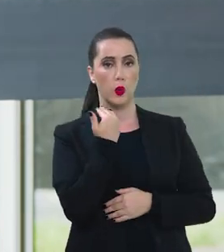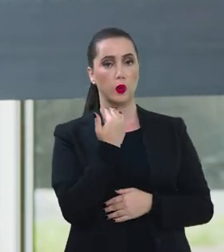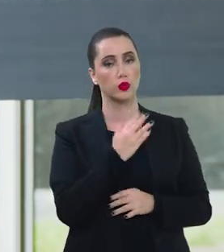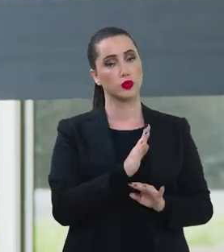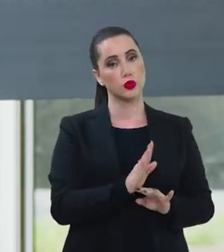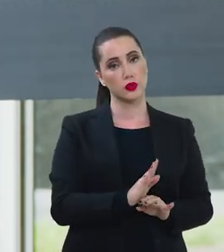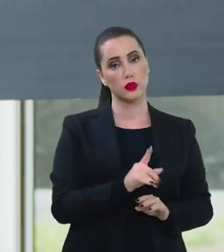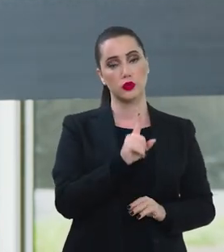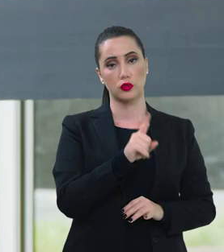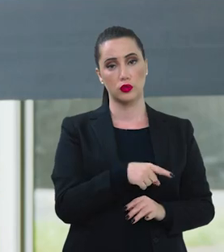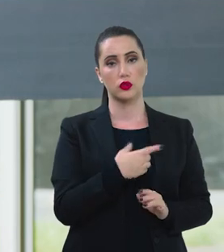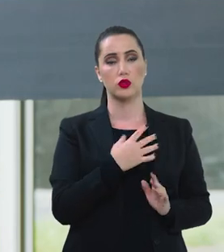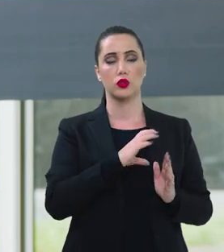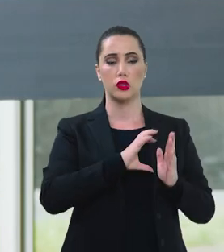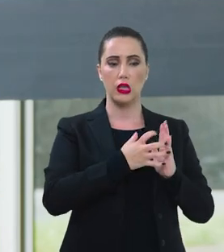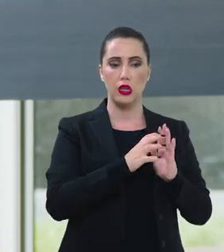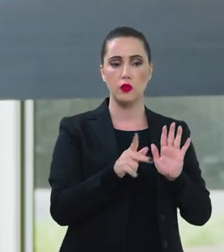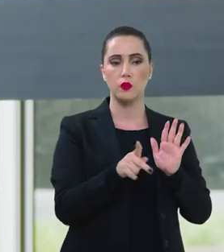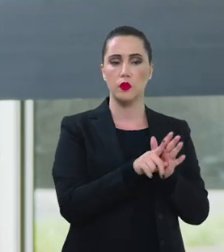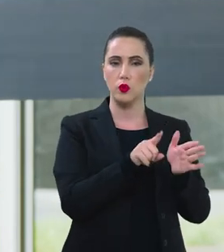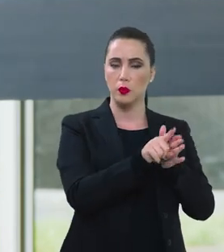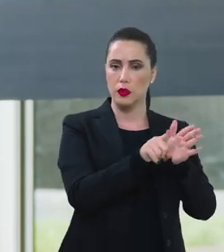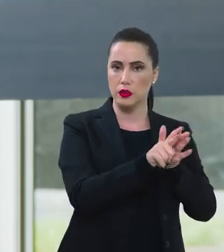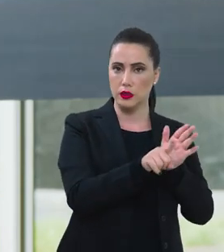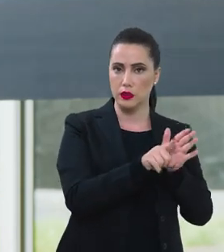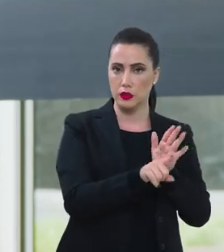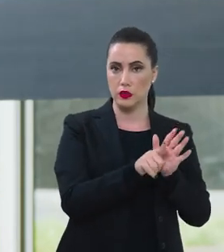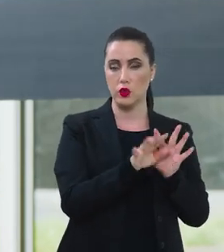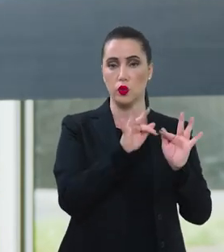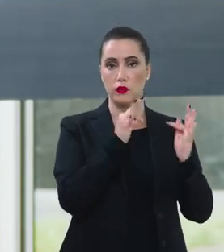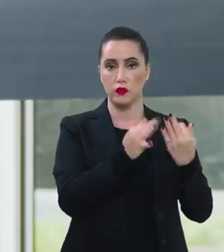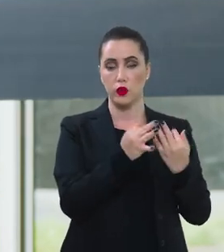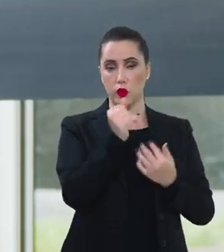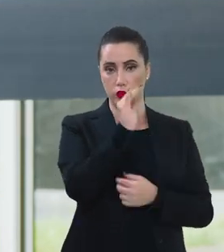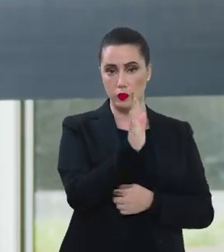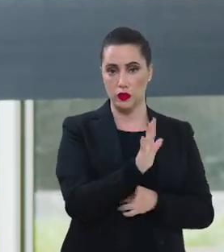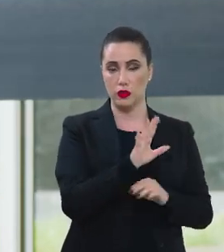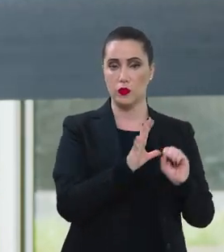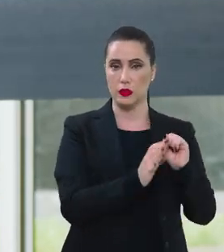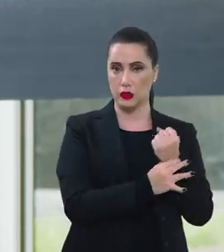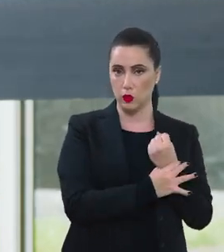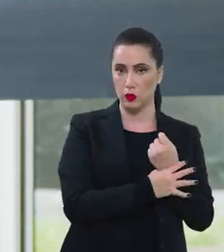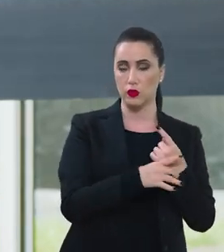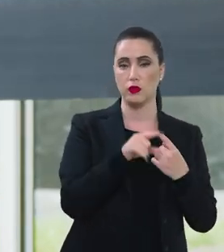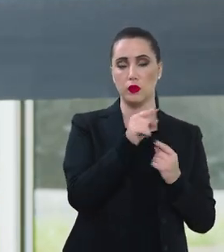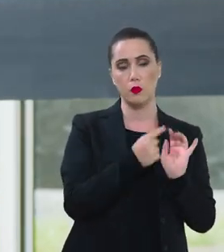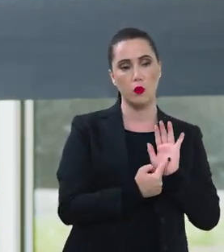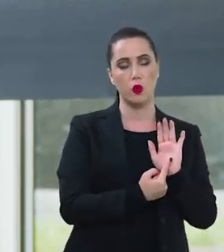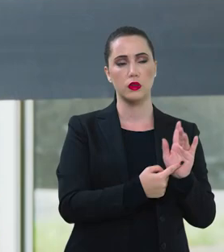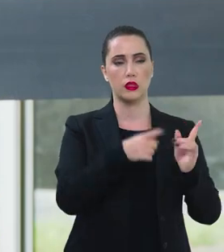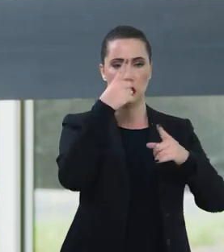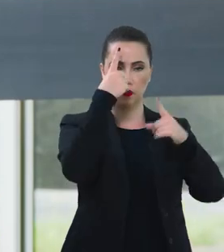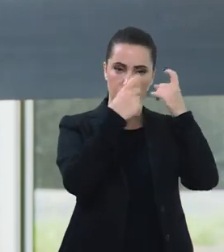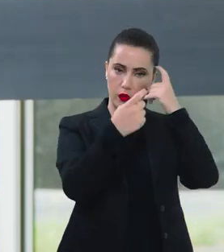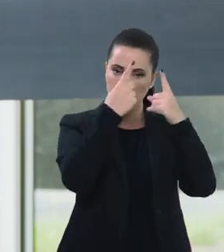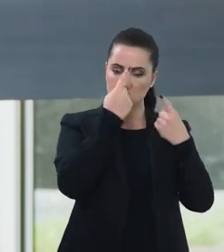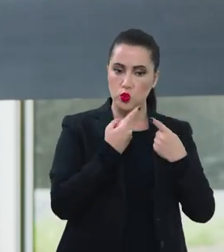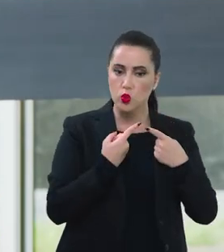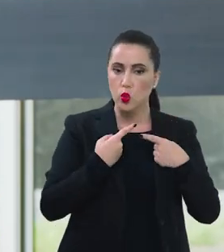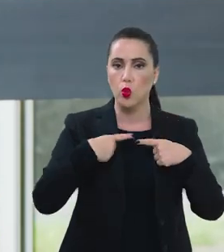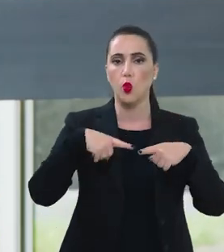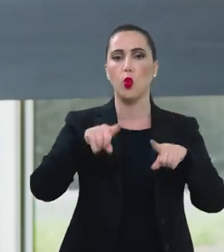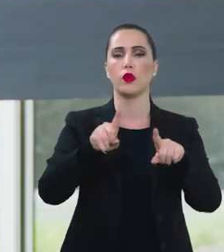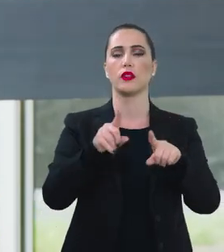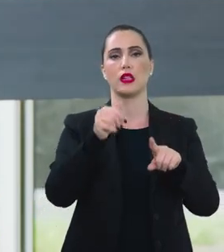Não à toa, dados de uma pesquisa recente do Fórum Brasileiro de Segurança Pública demonstrou que o índice de violência